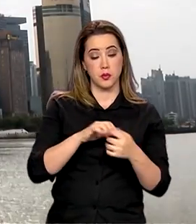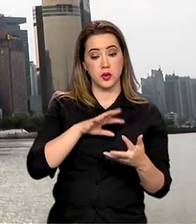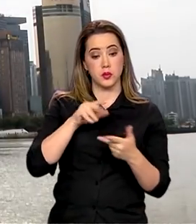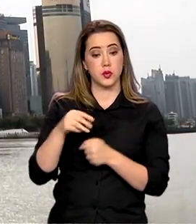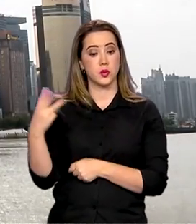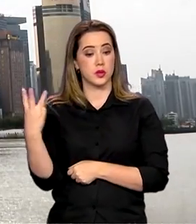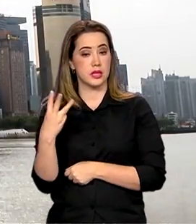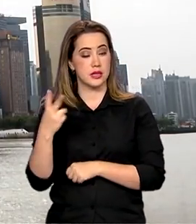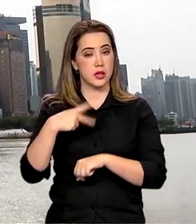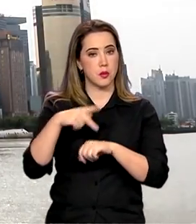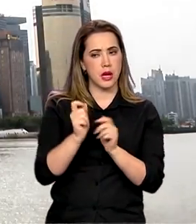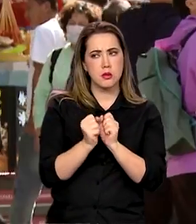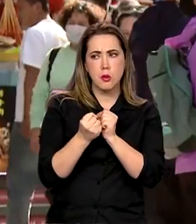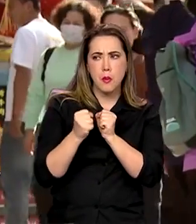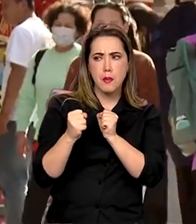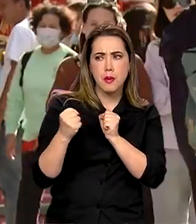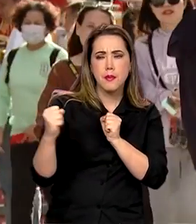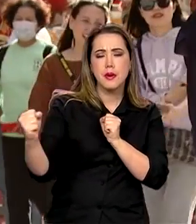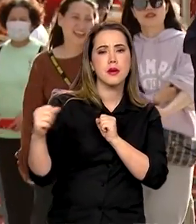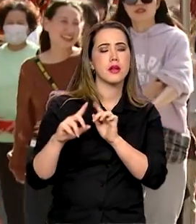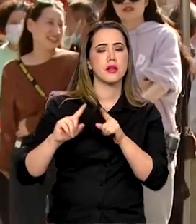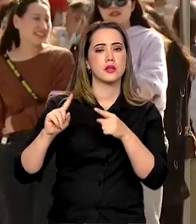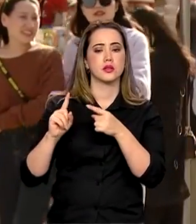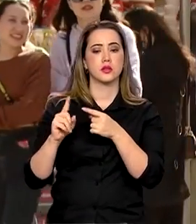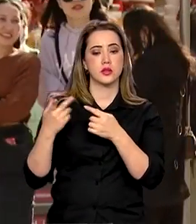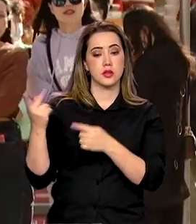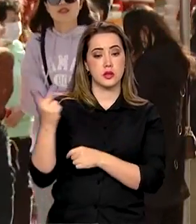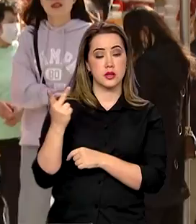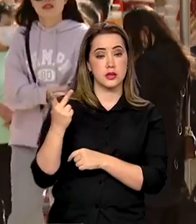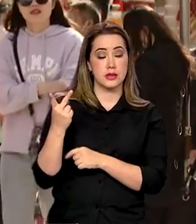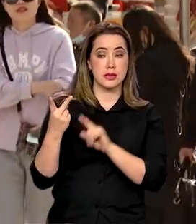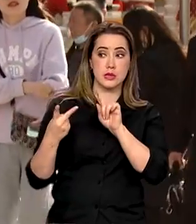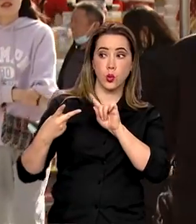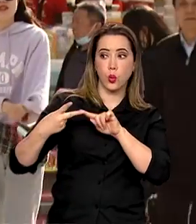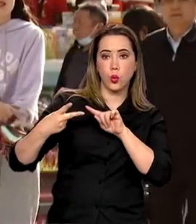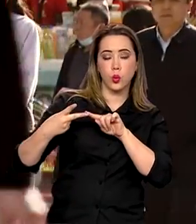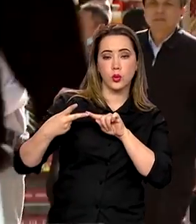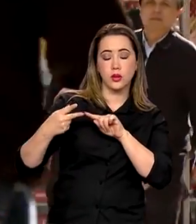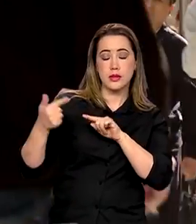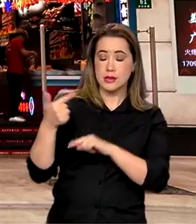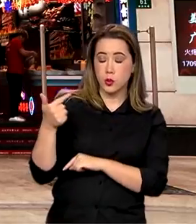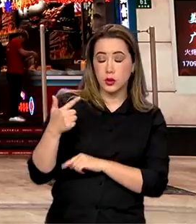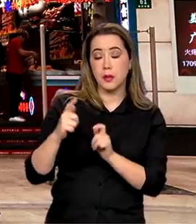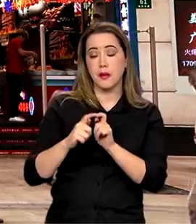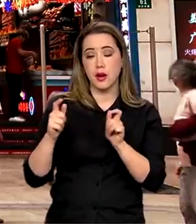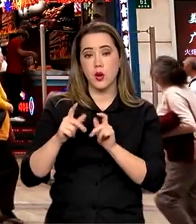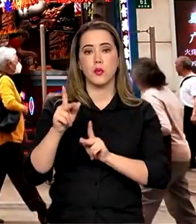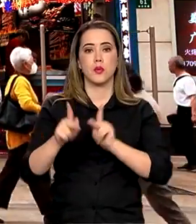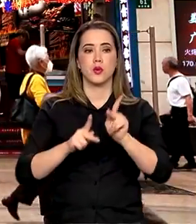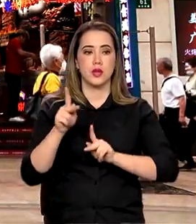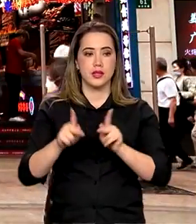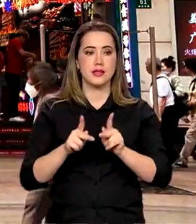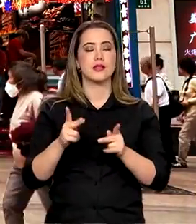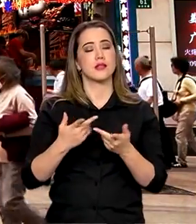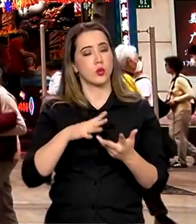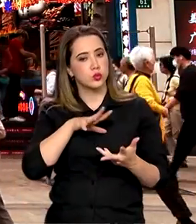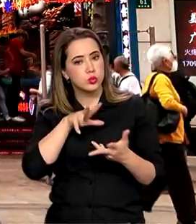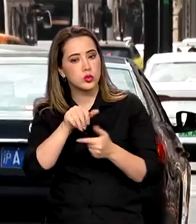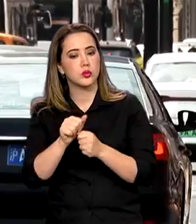país em extensão territorial, segunda maior população do planeta. Na China, tudo parece ser